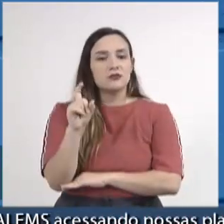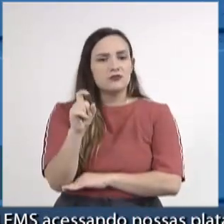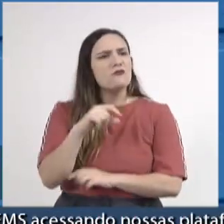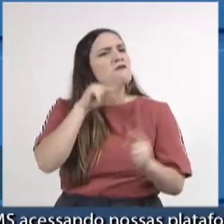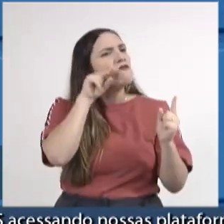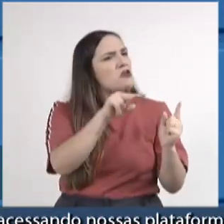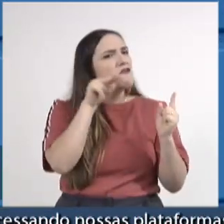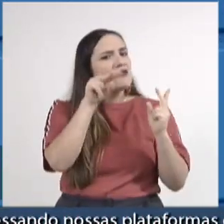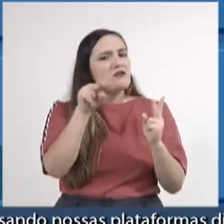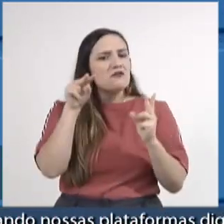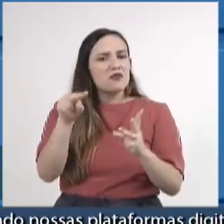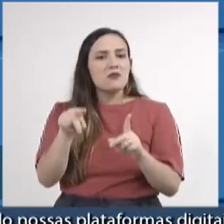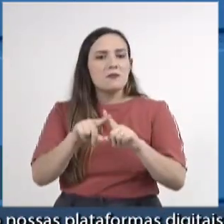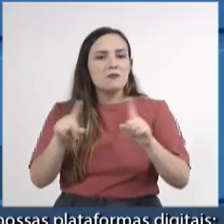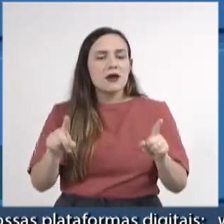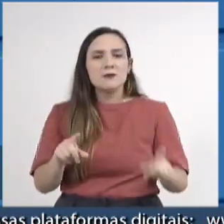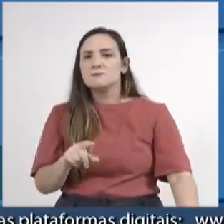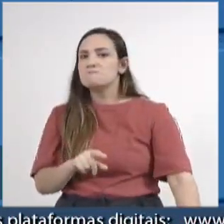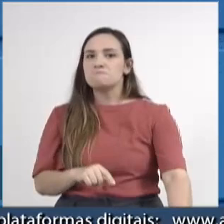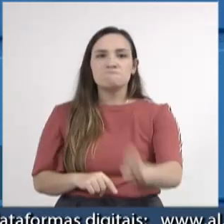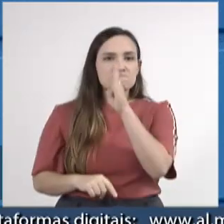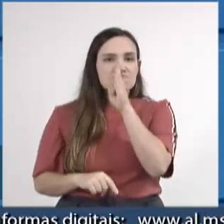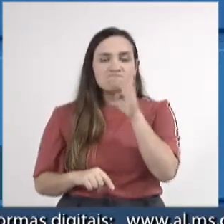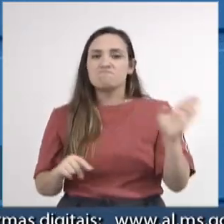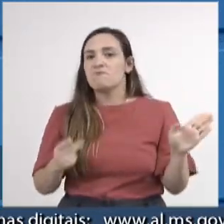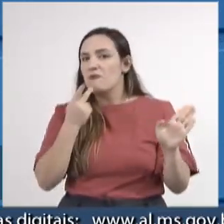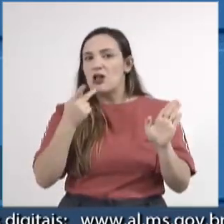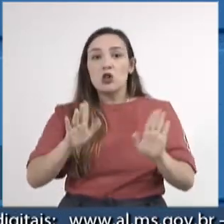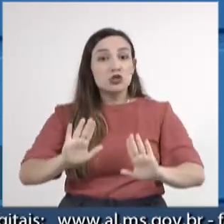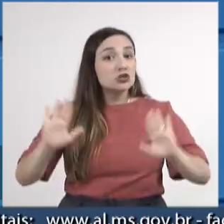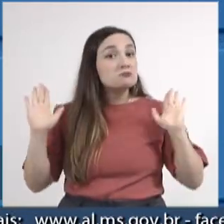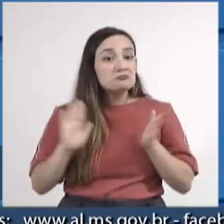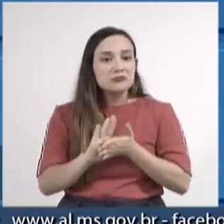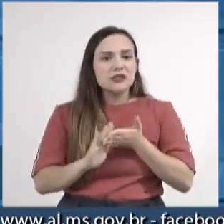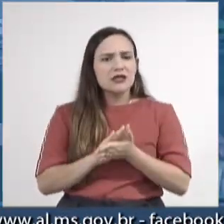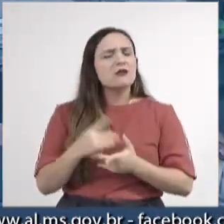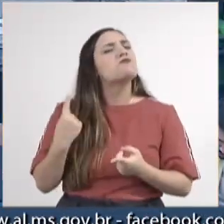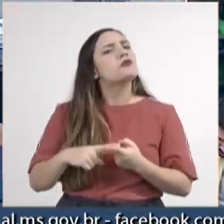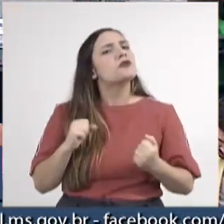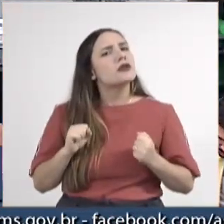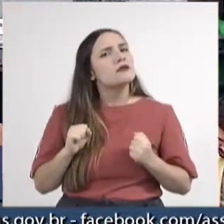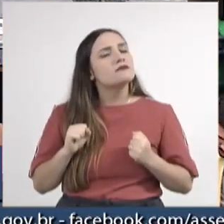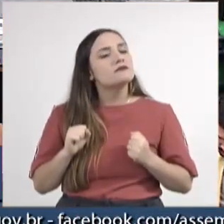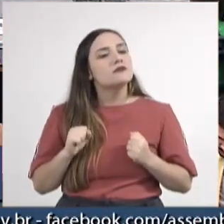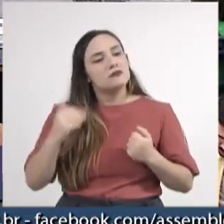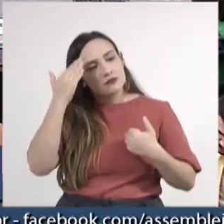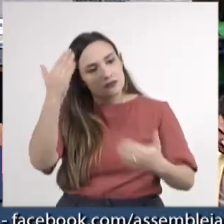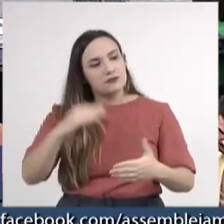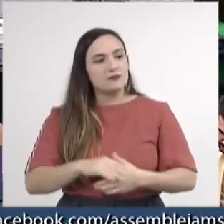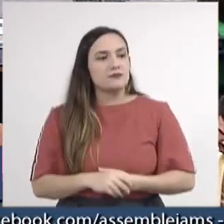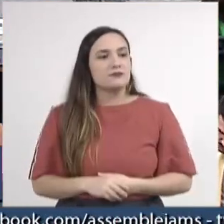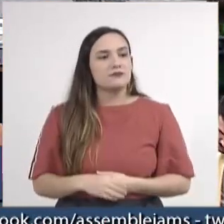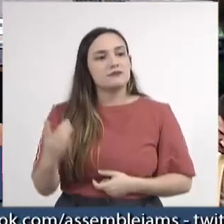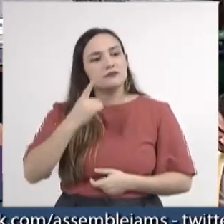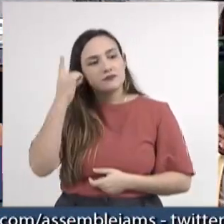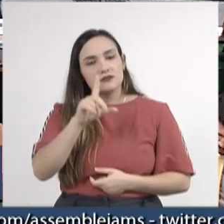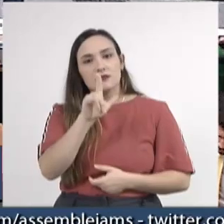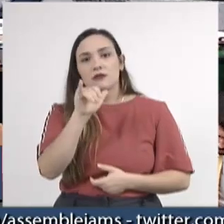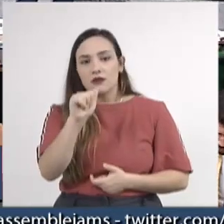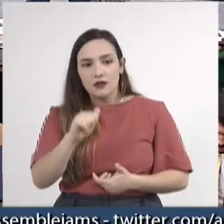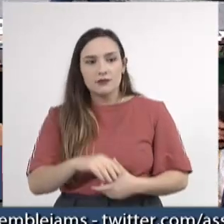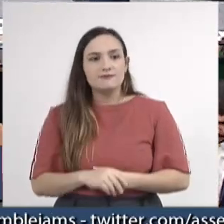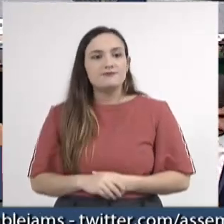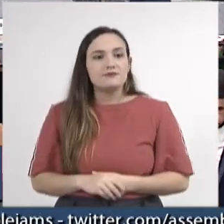tudo isso e ficou simplesmente calada. Por que será? Muito obrigada. Muito obrigado, deputada Lia